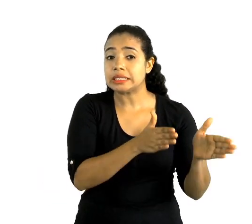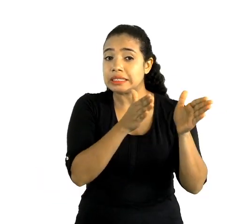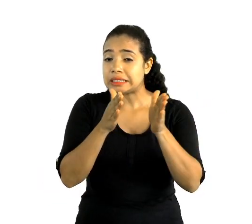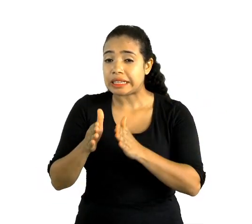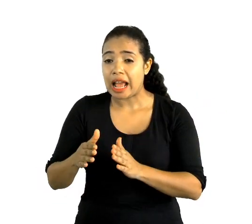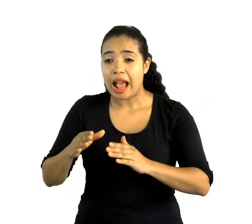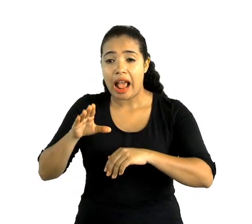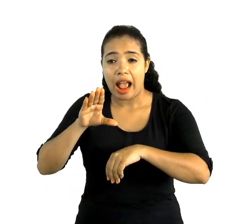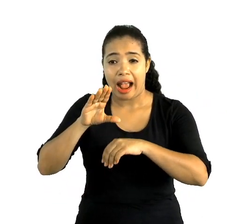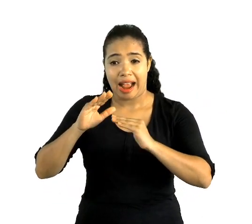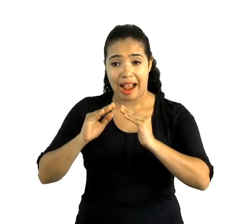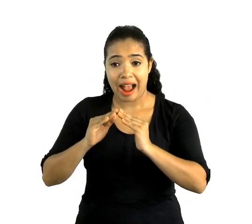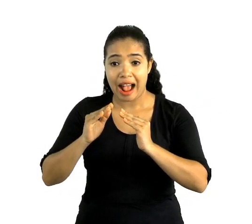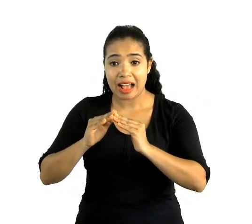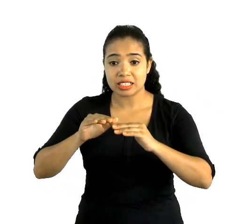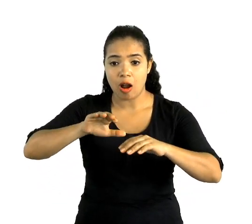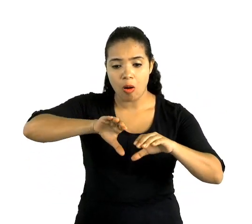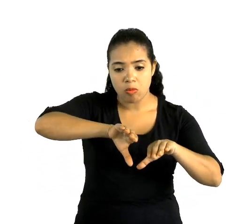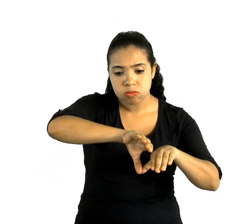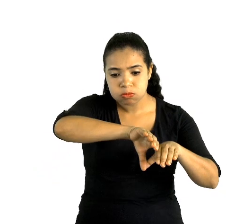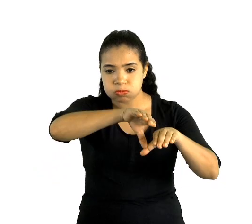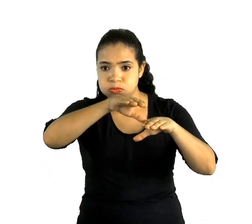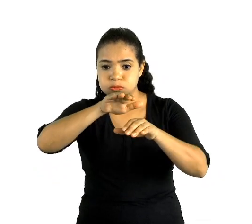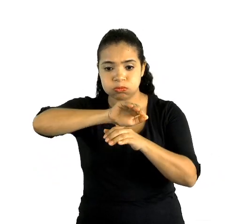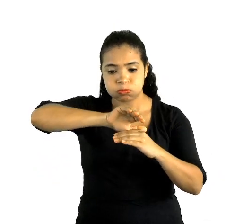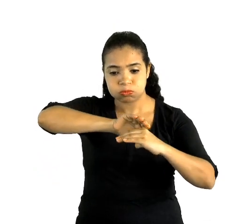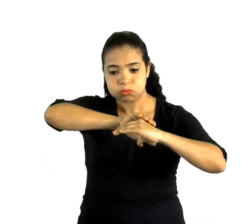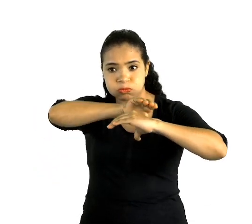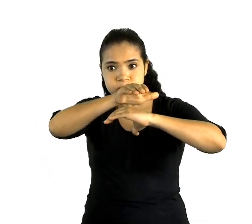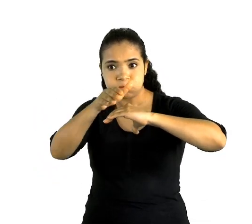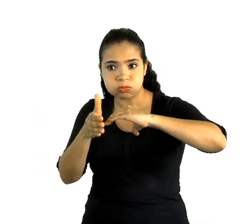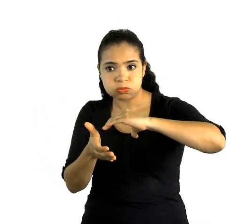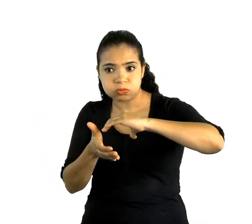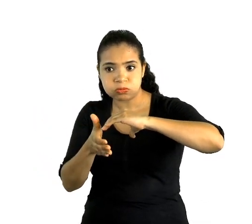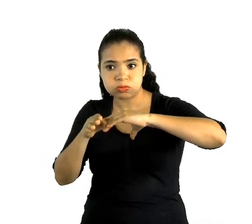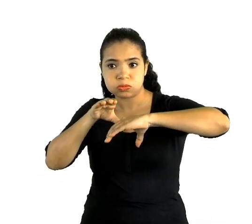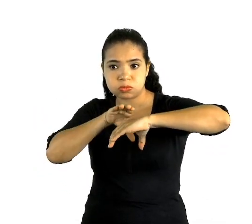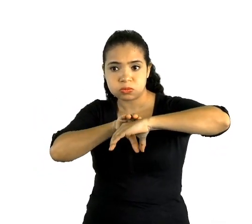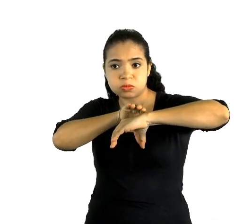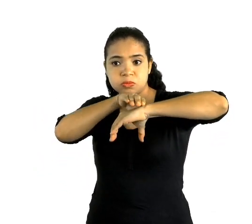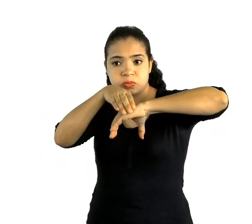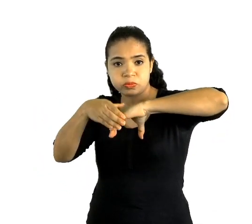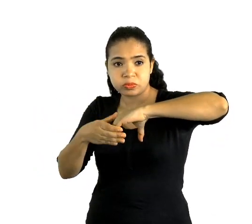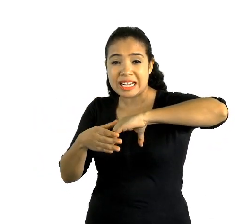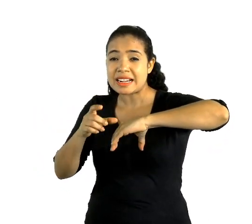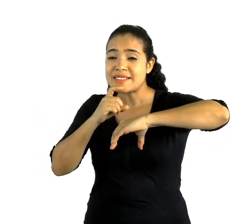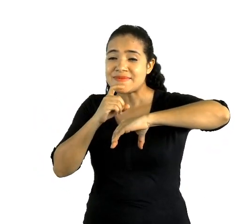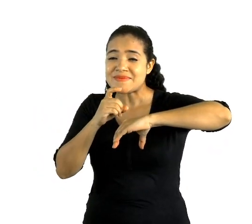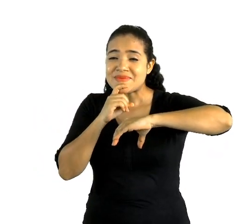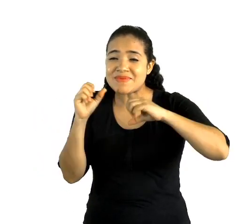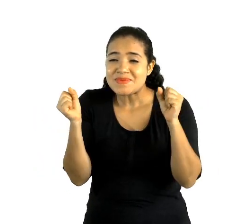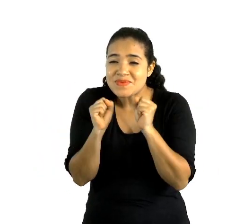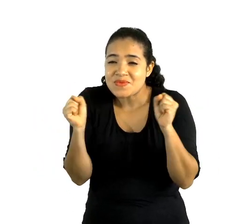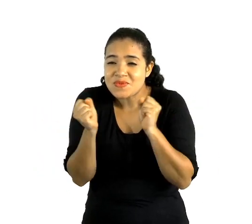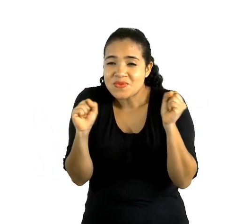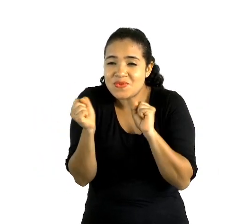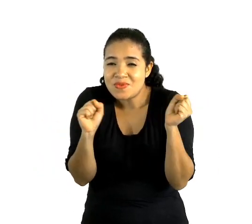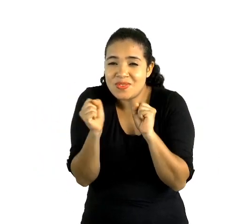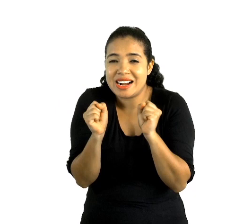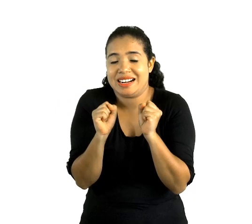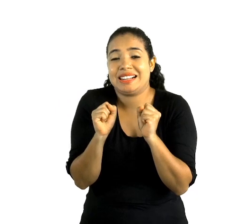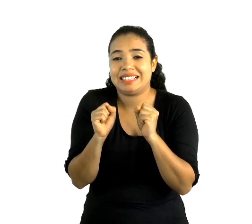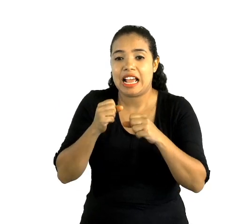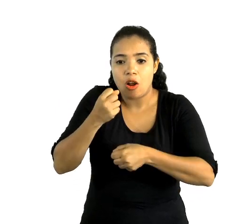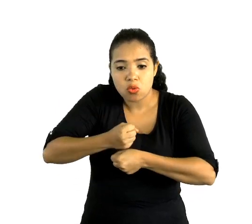casa feita de gelo. Isso mesmo, crianças, é uma casa feita de gelo pelos esquimós. E